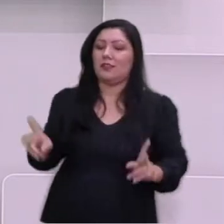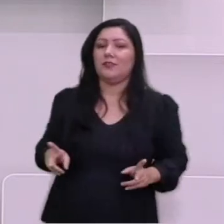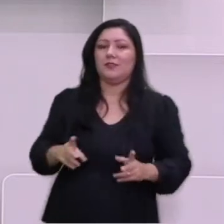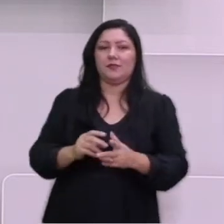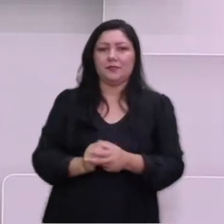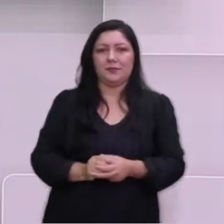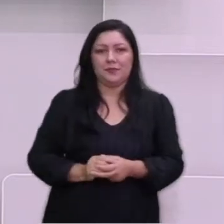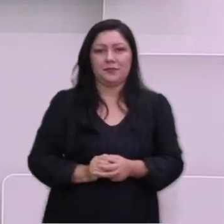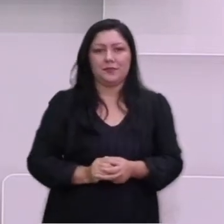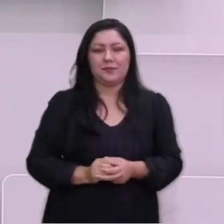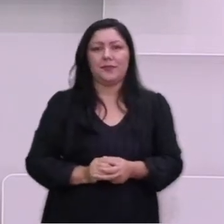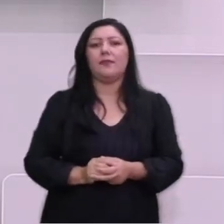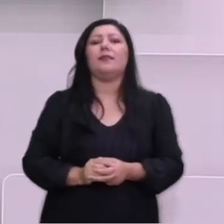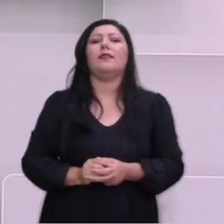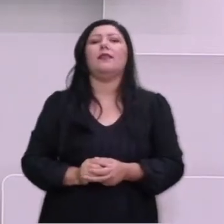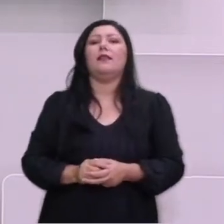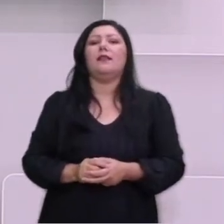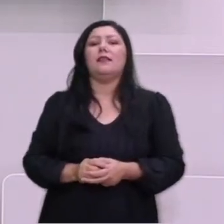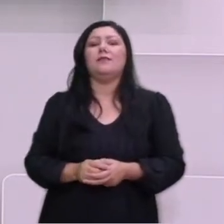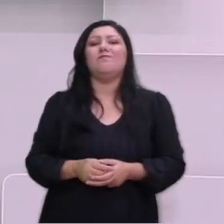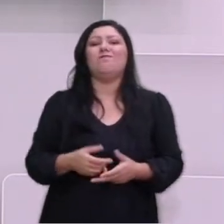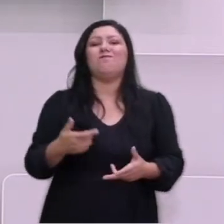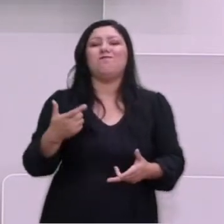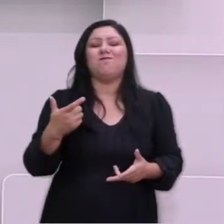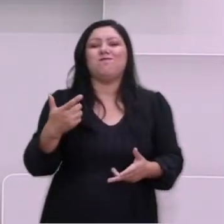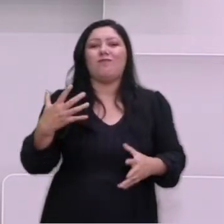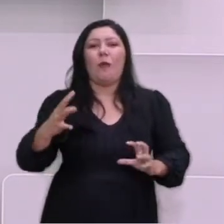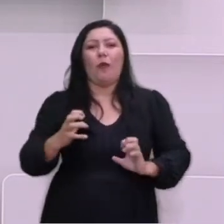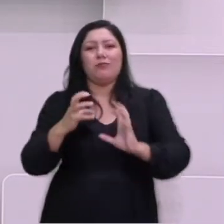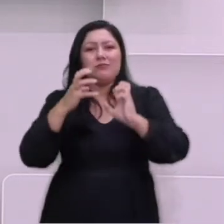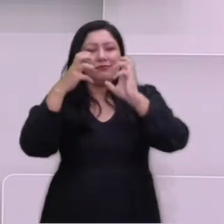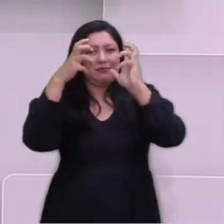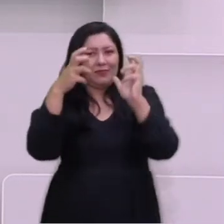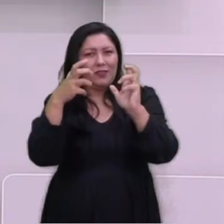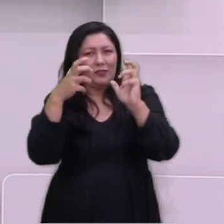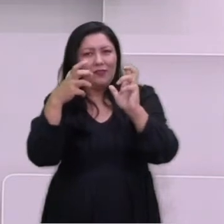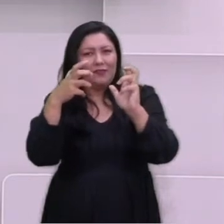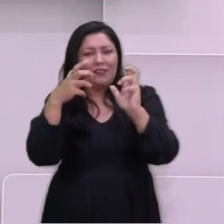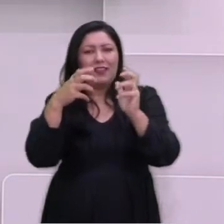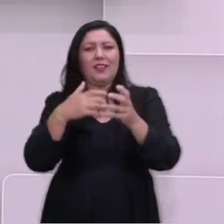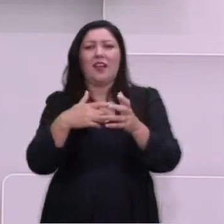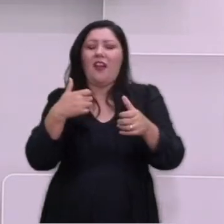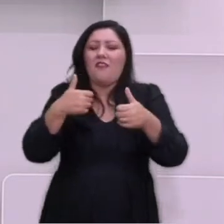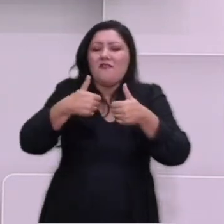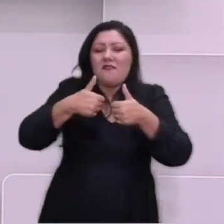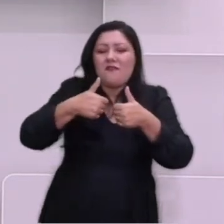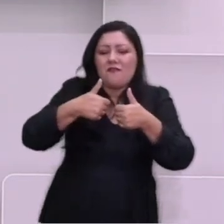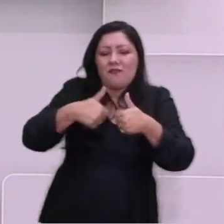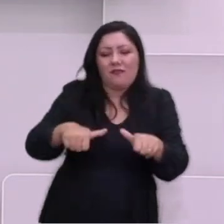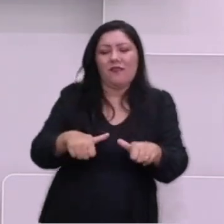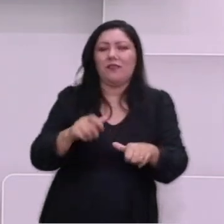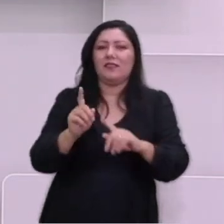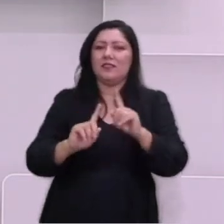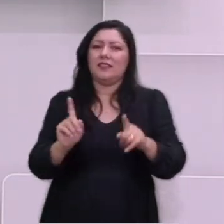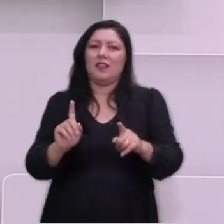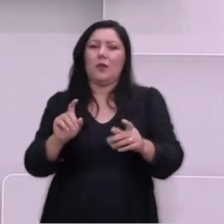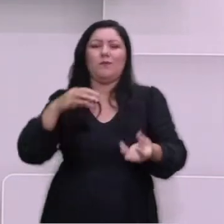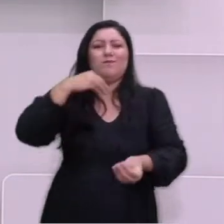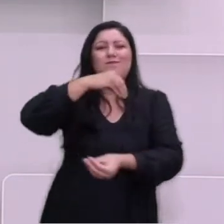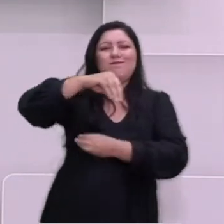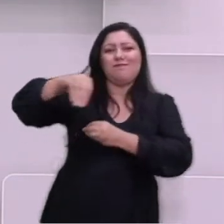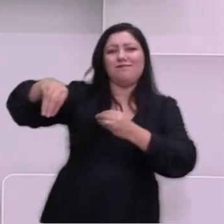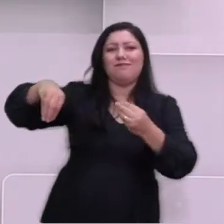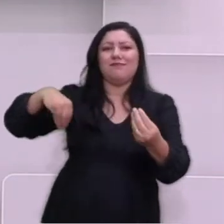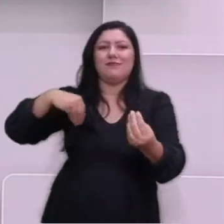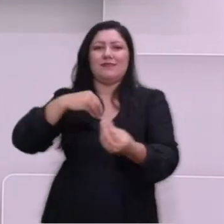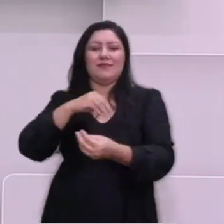mundiais, o mapa-mundo não permanece com uma configuração fixa. Essa dinâmica cartográfica torna o